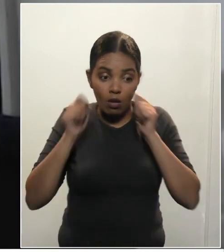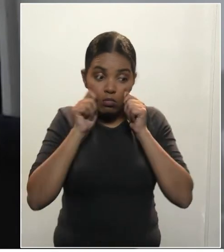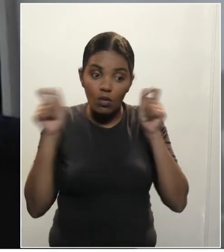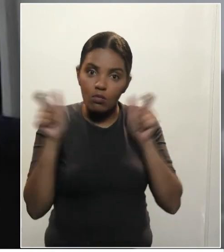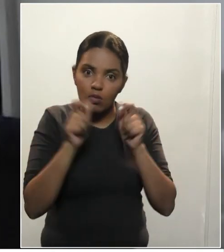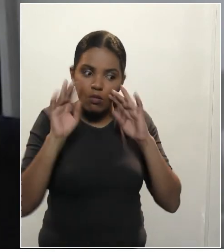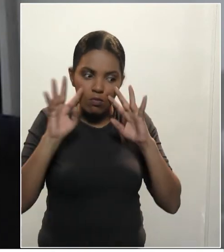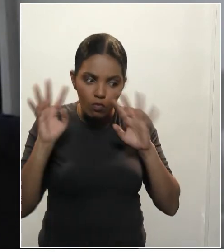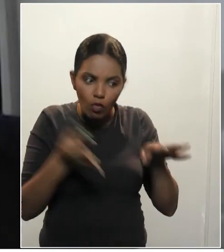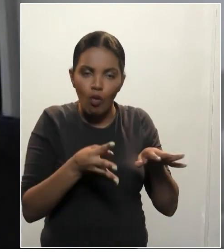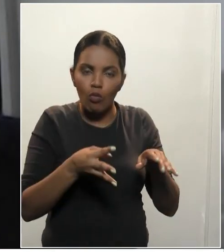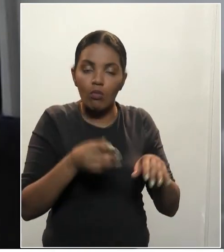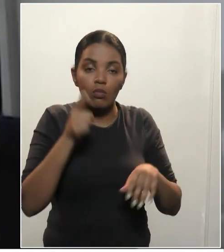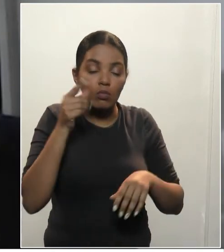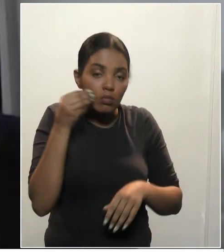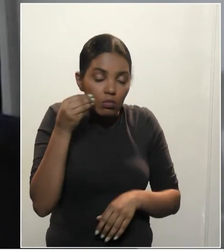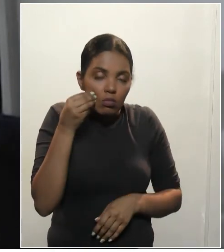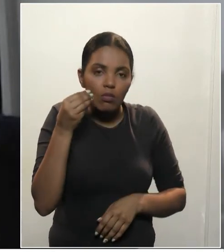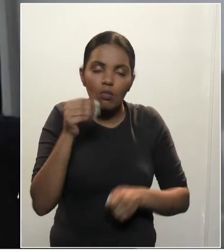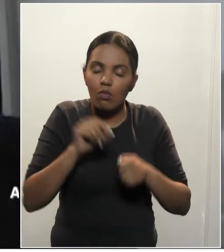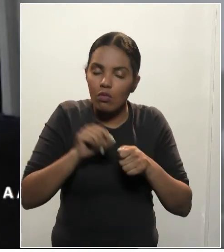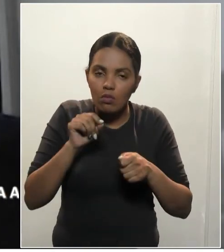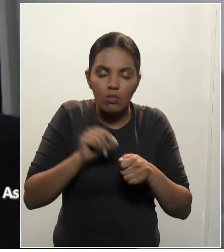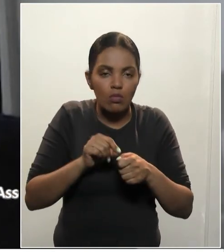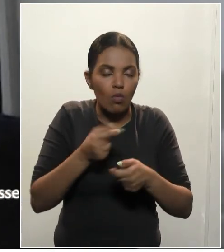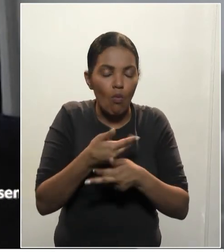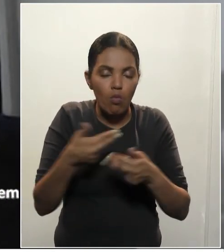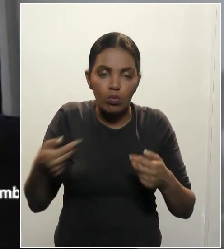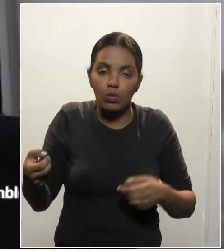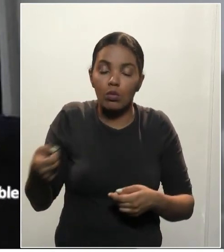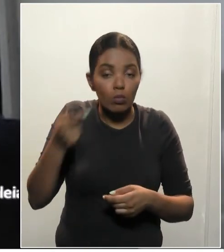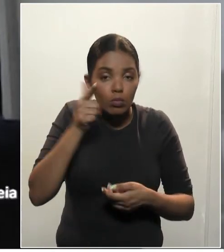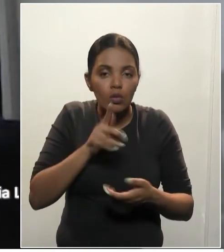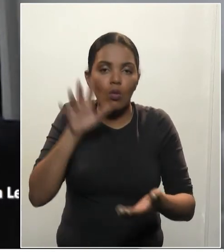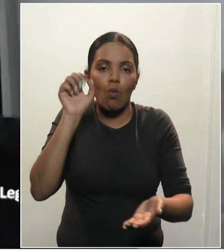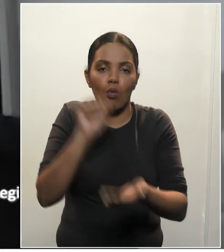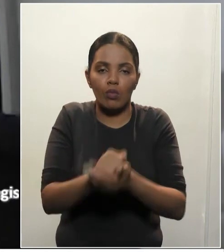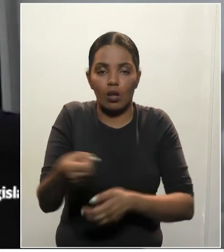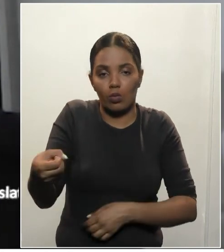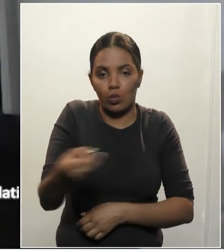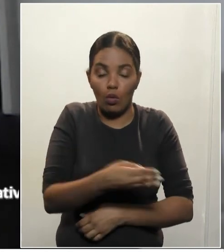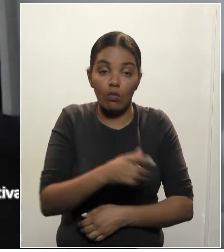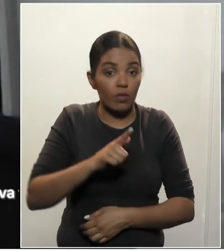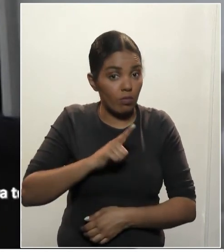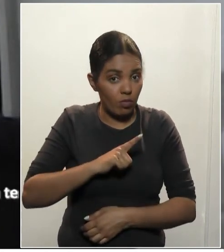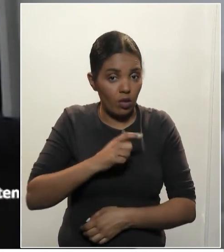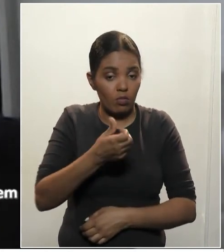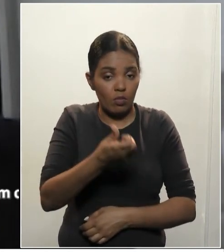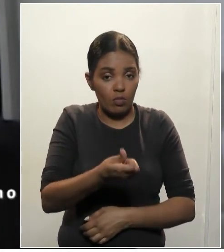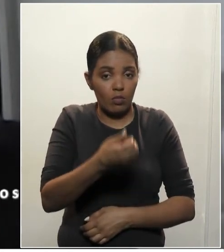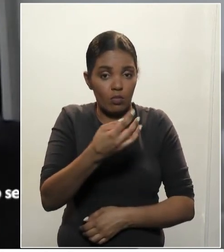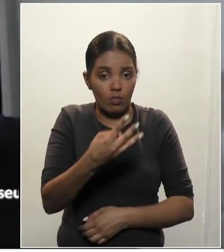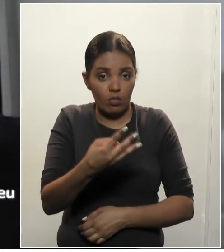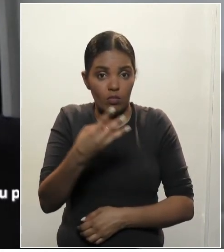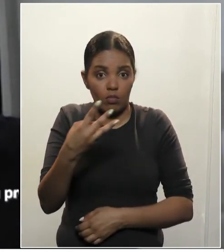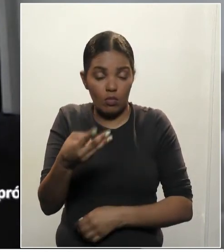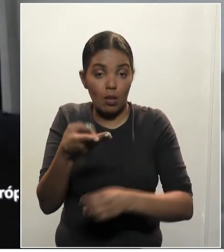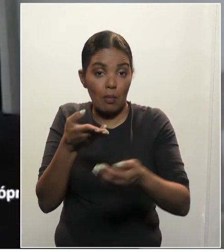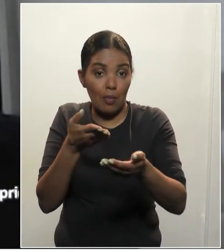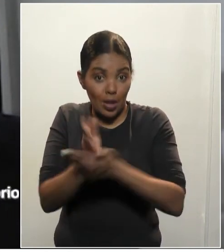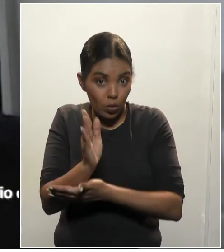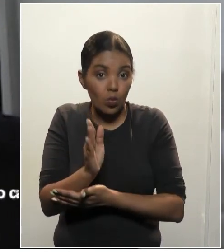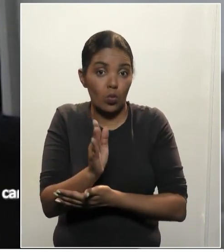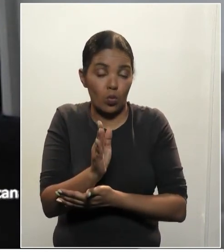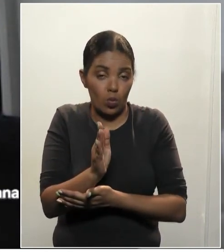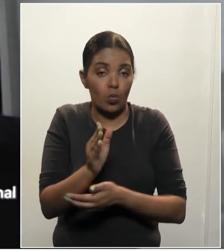fazer tudo o possível para que novos escrivões sejam contratados. Temos 633 aprovados. E quanto mais